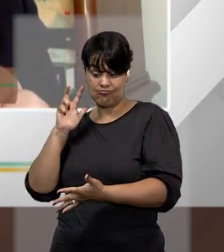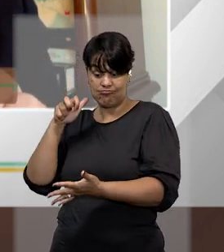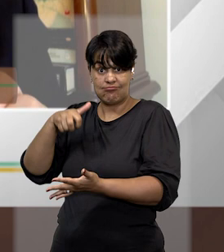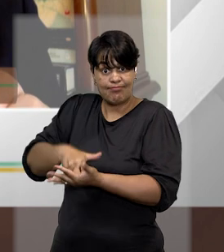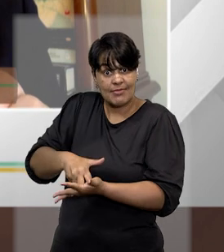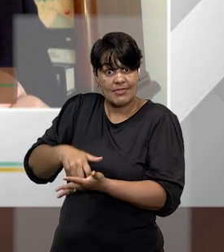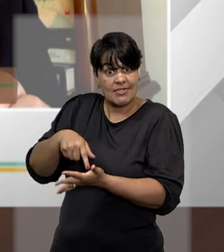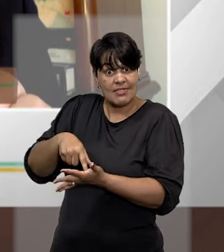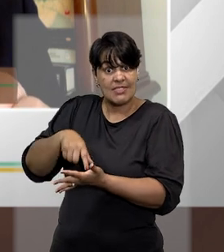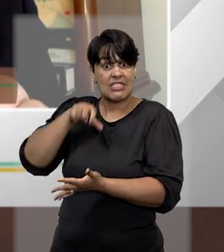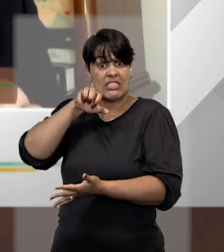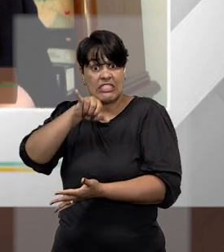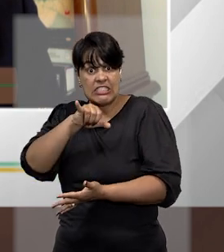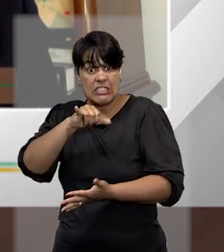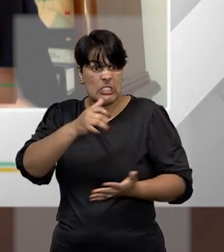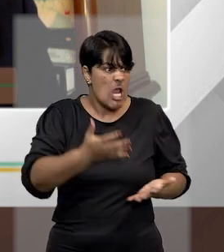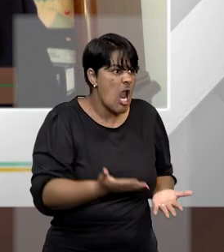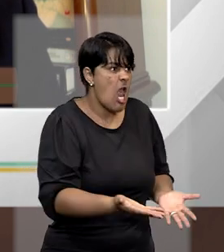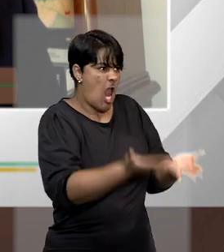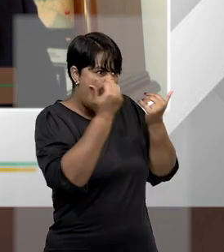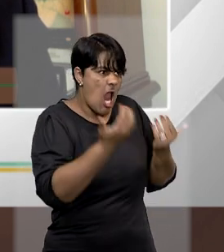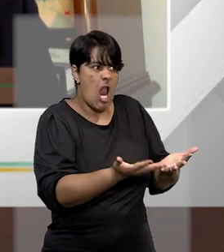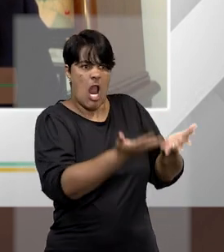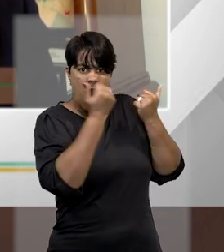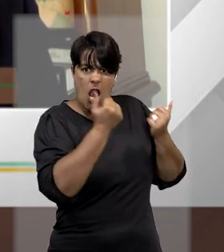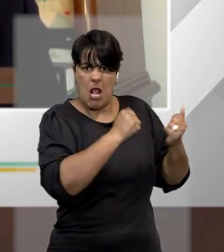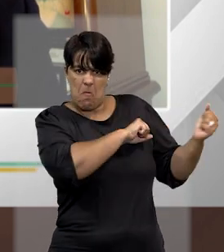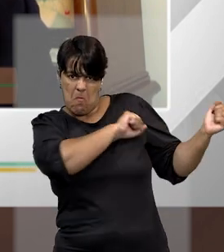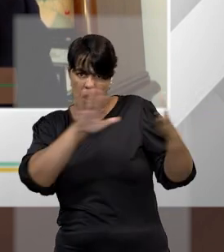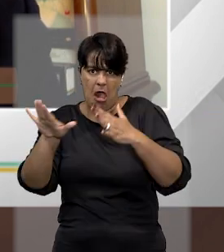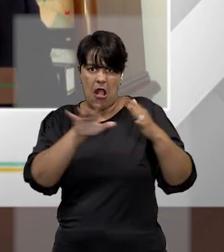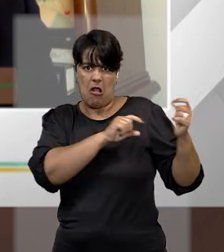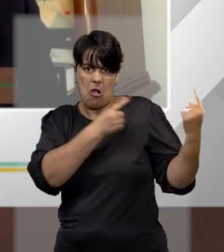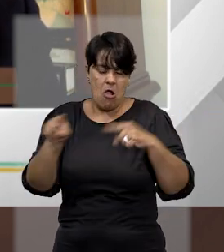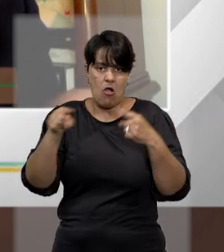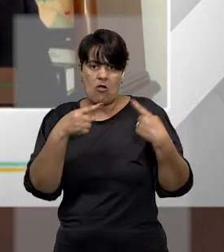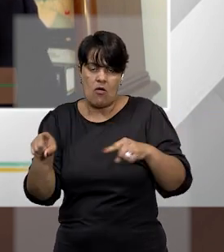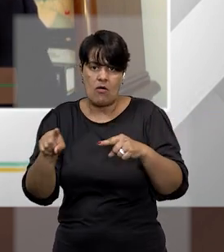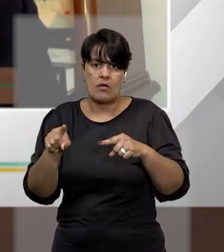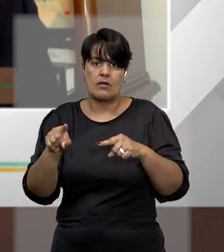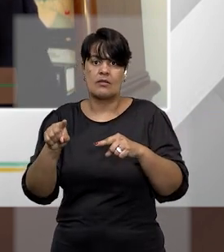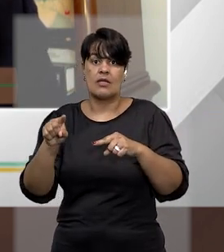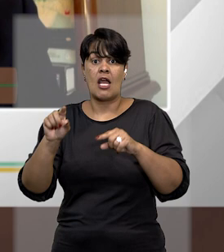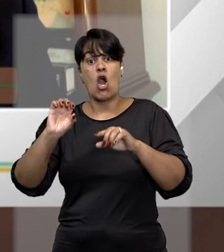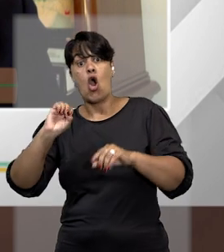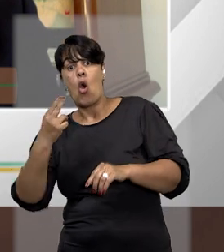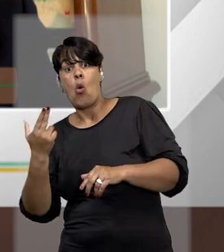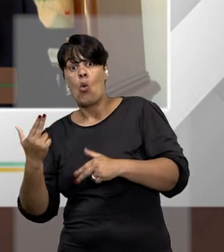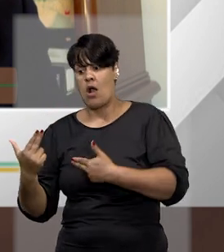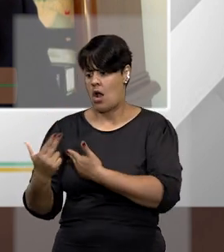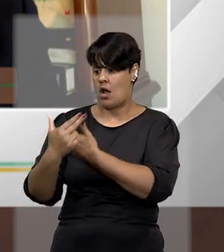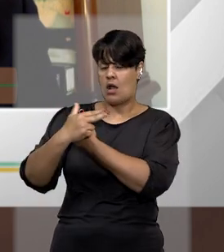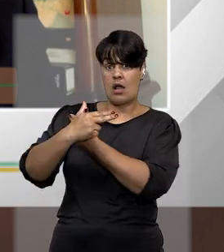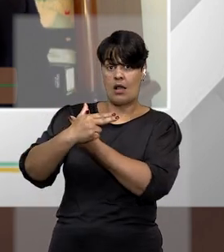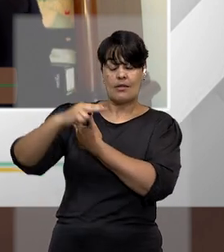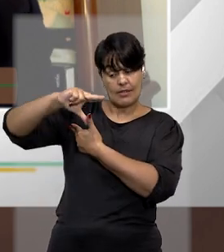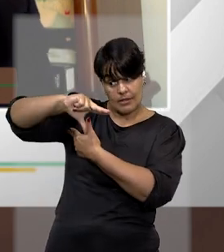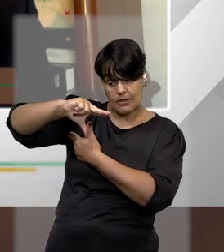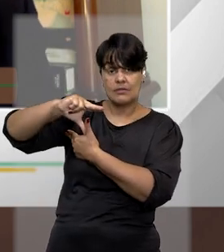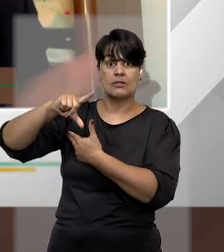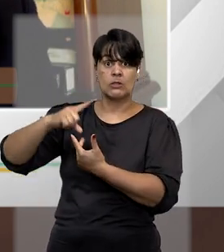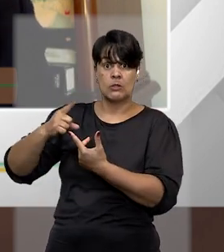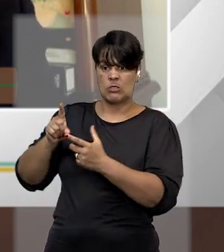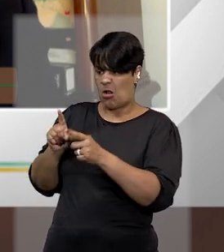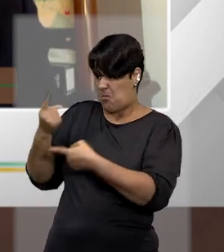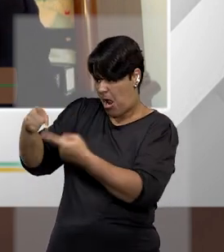animosidade entre as forças armadas ou delas contra os poderes constitucionais, as instituições civis ou a sociedade. Isso